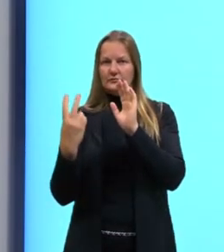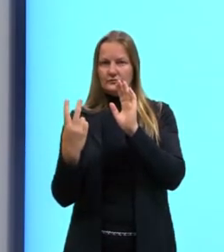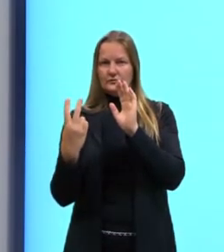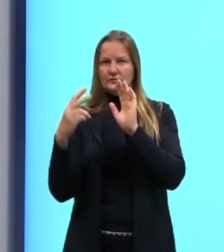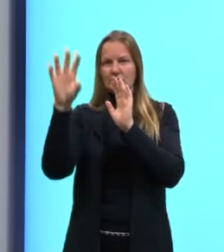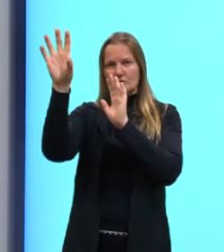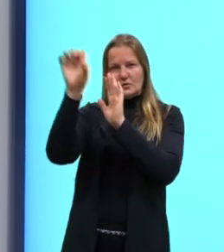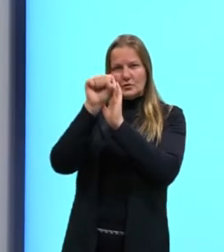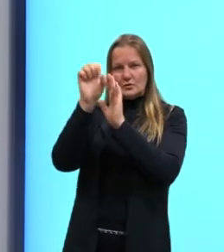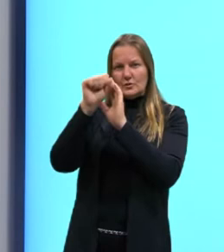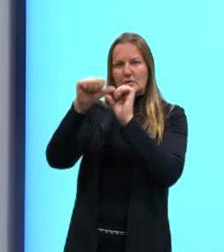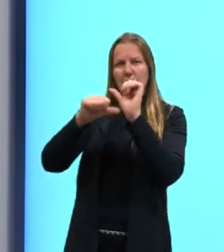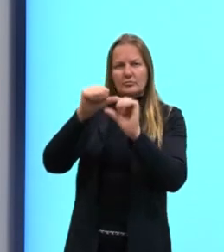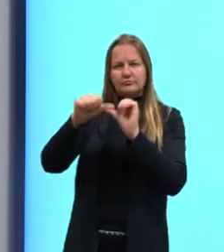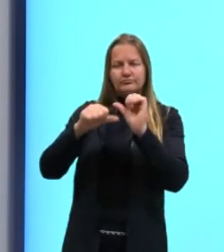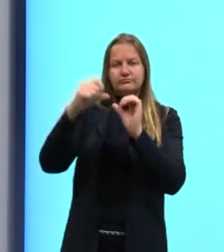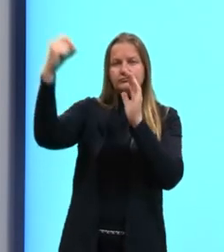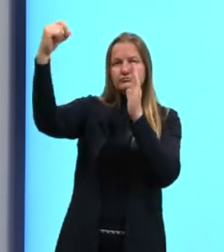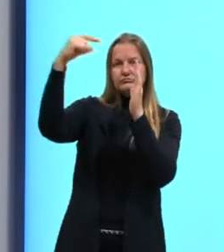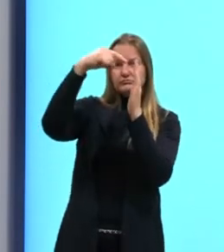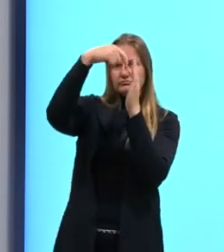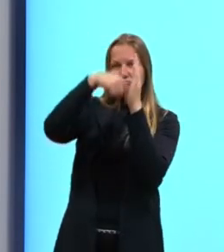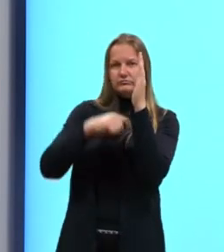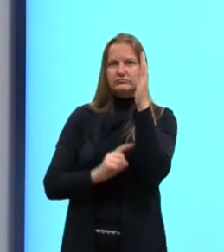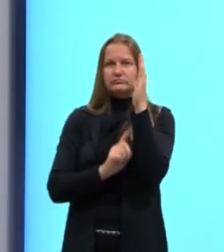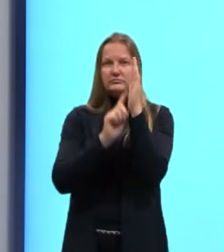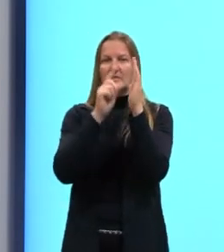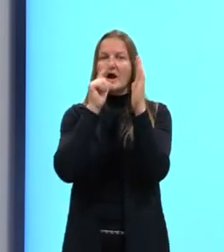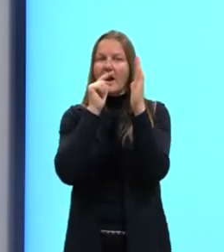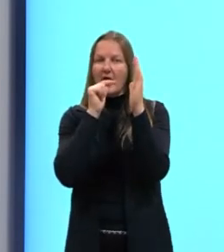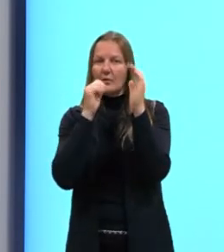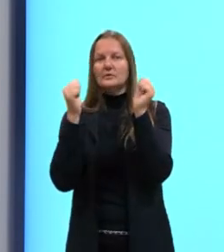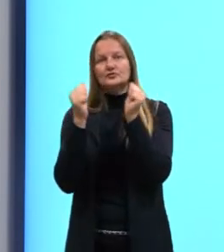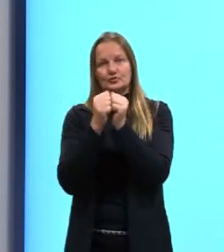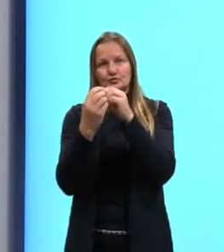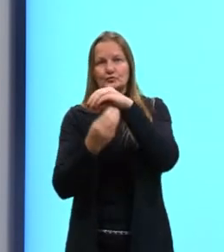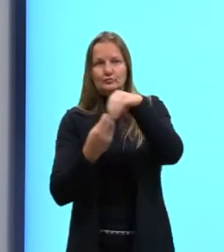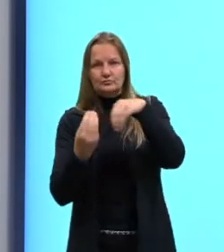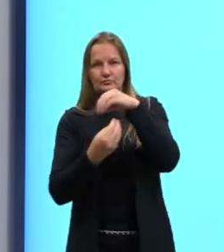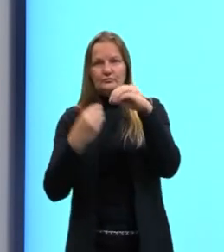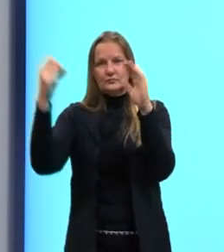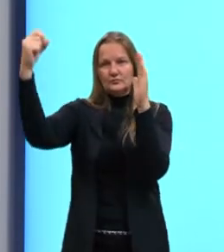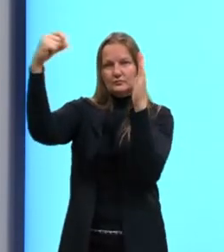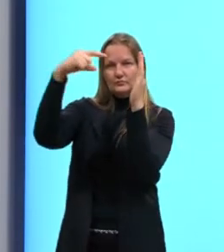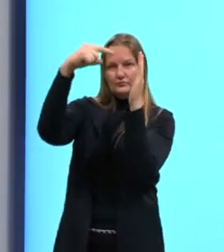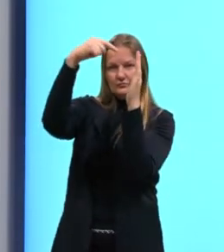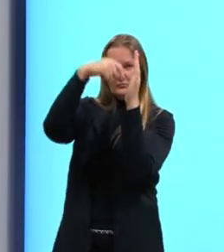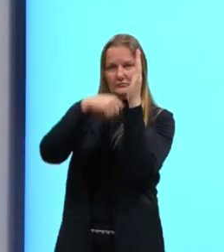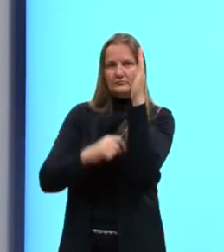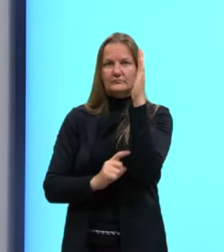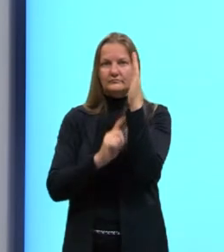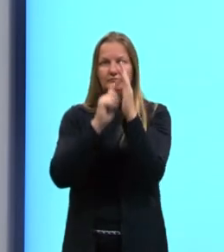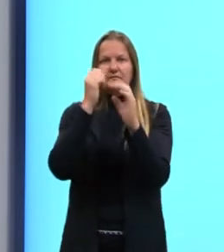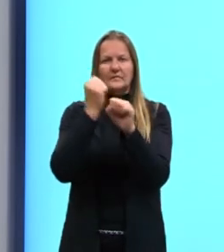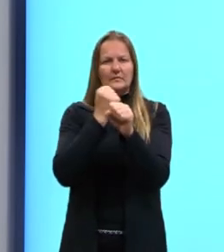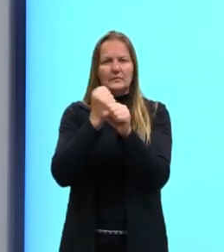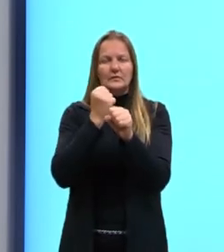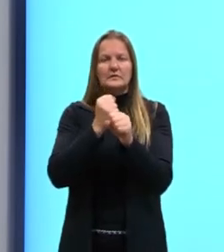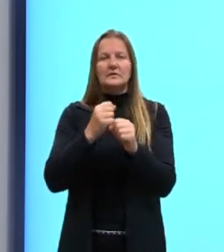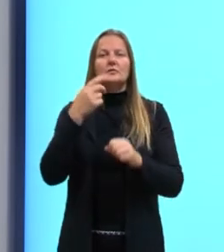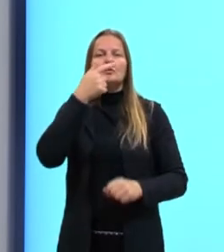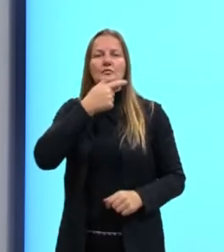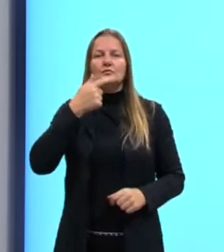E através da fotossíntese. E água, né? E através da fotossíntese, ele vai produzir a